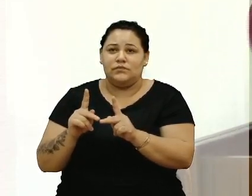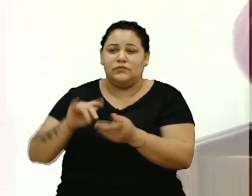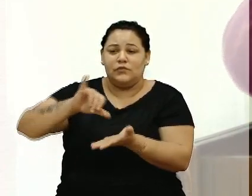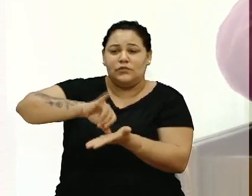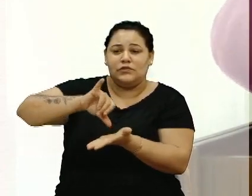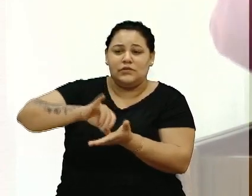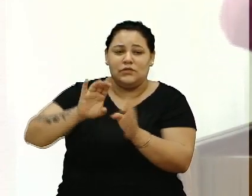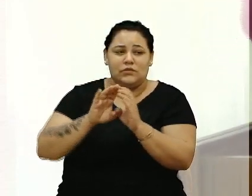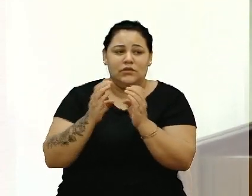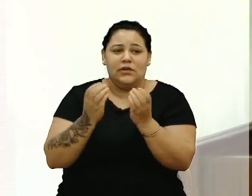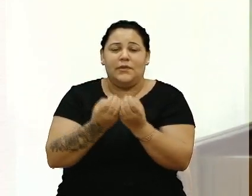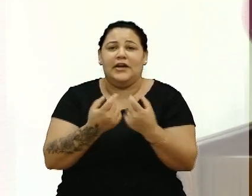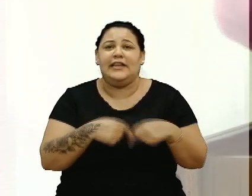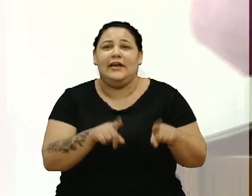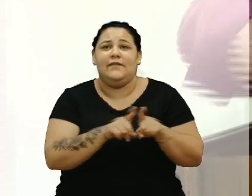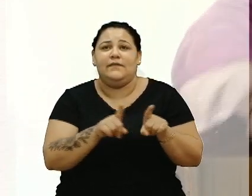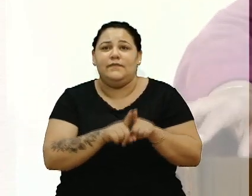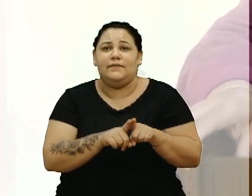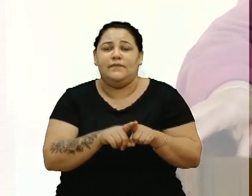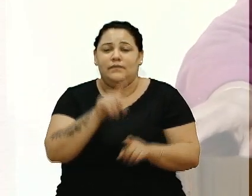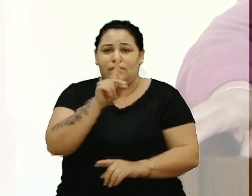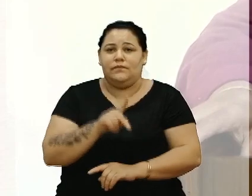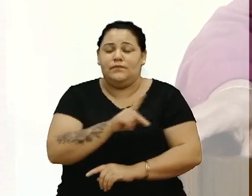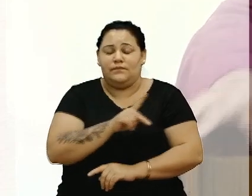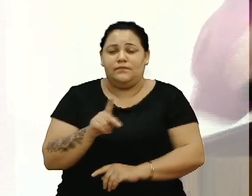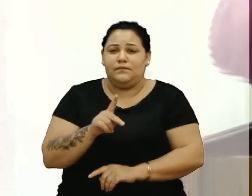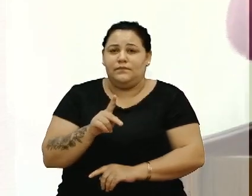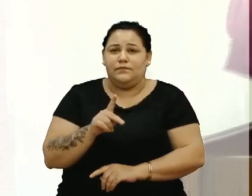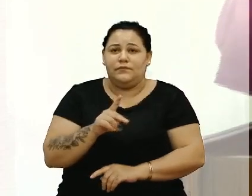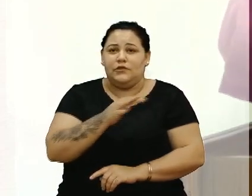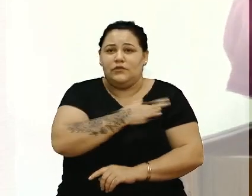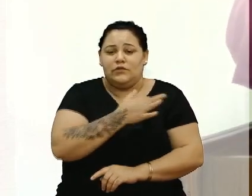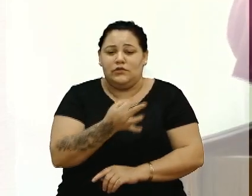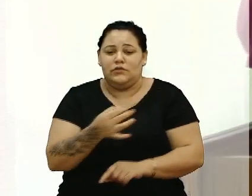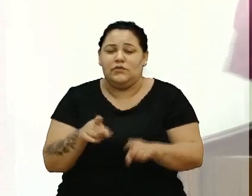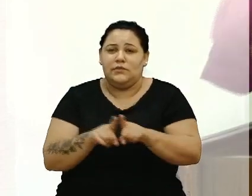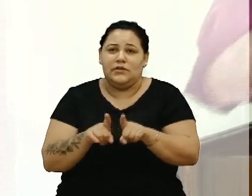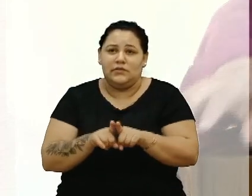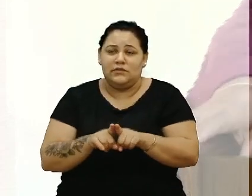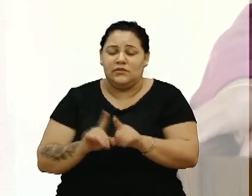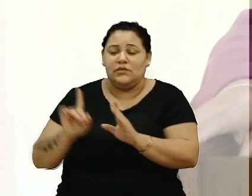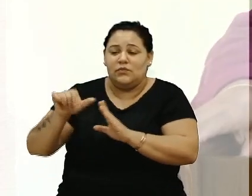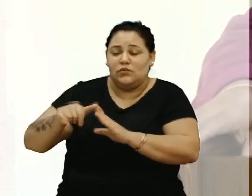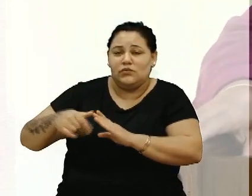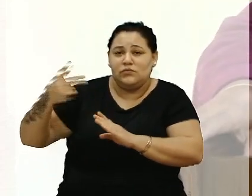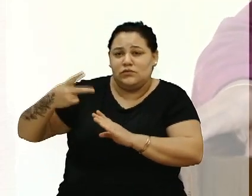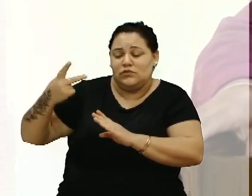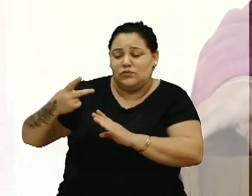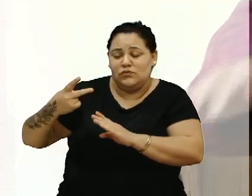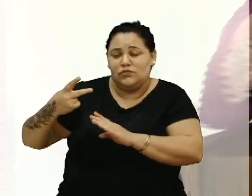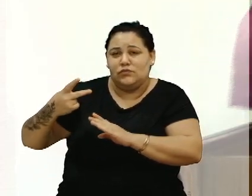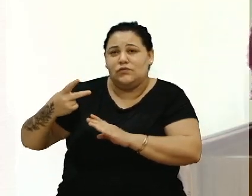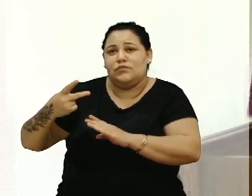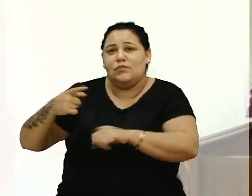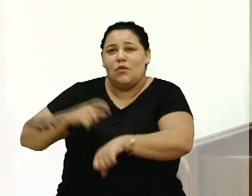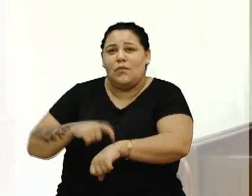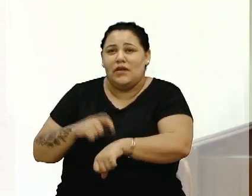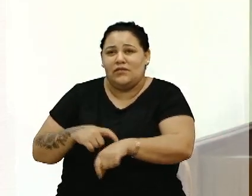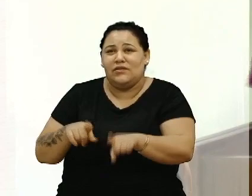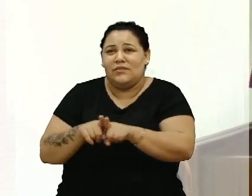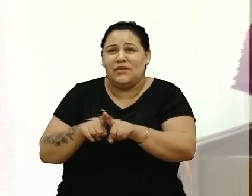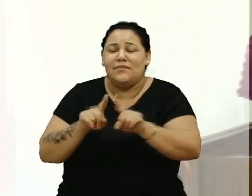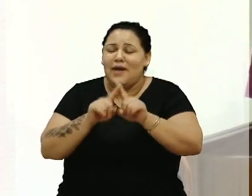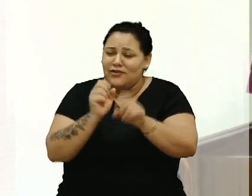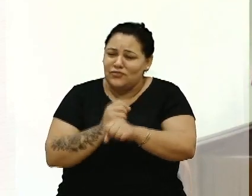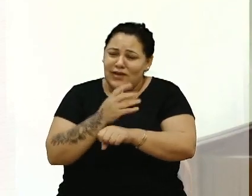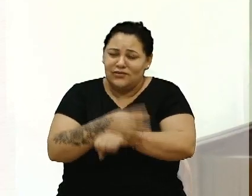prontificou, o padre se prontificou, depois, no segundo momento, para nós fazer, mas se deslocar de madrugada, duas e